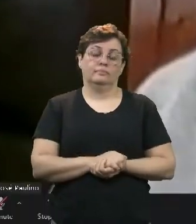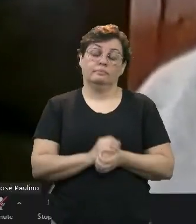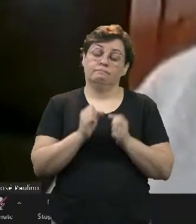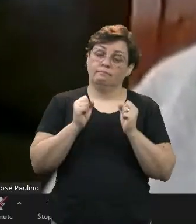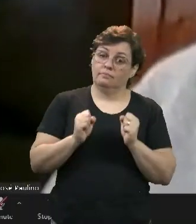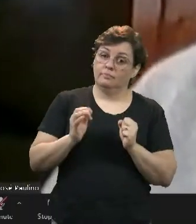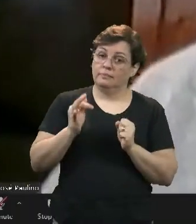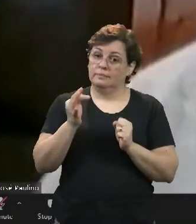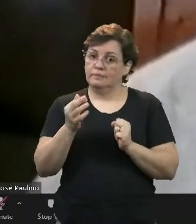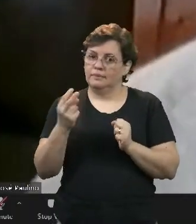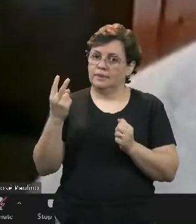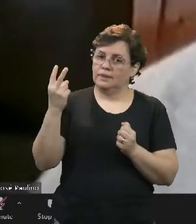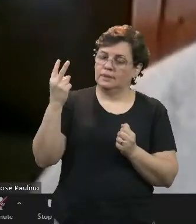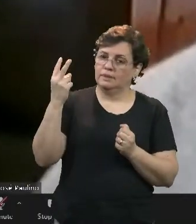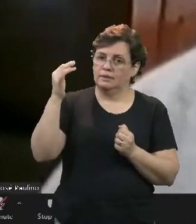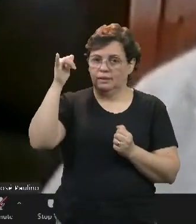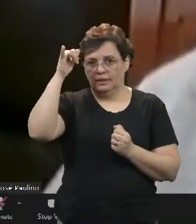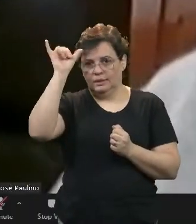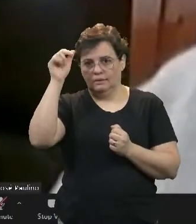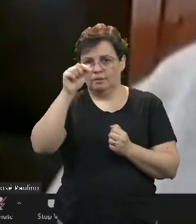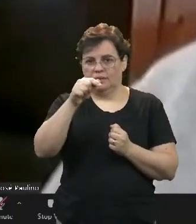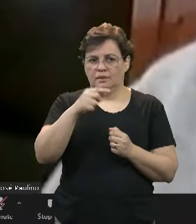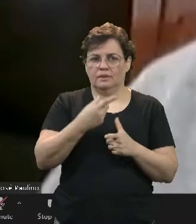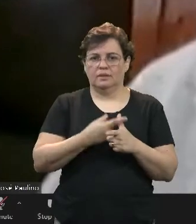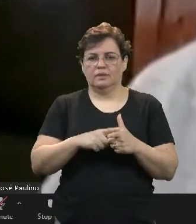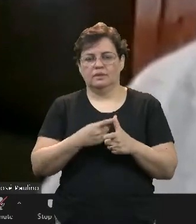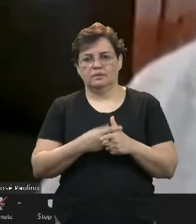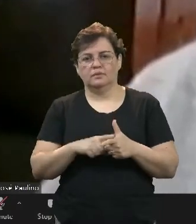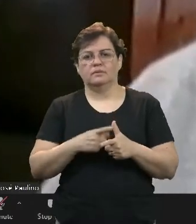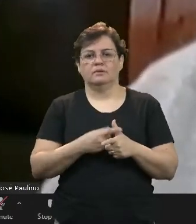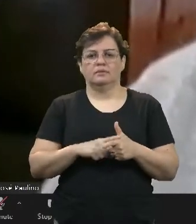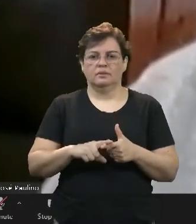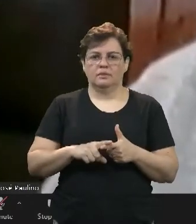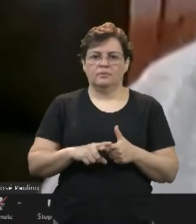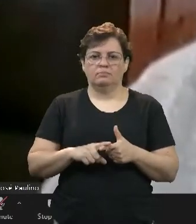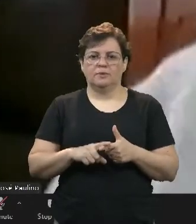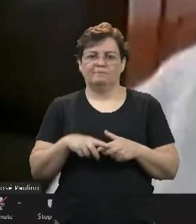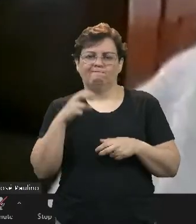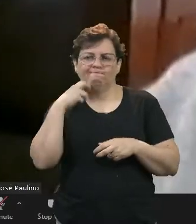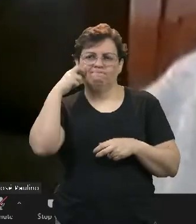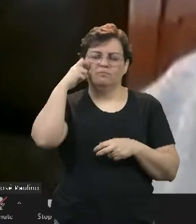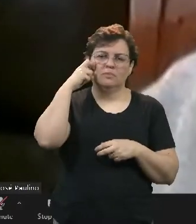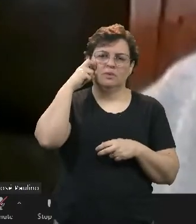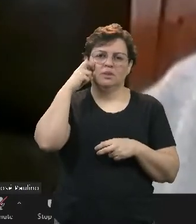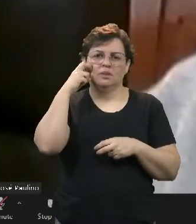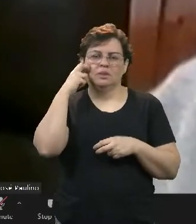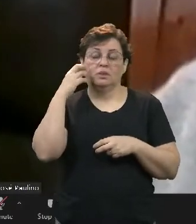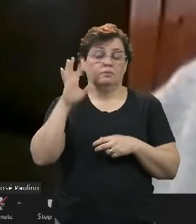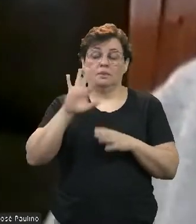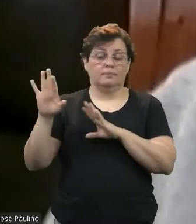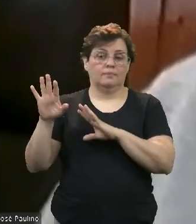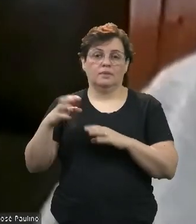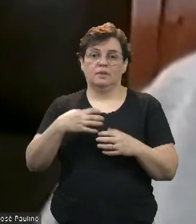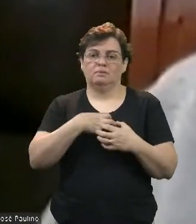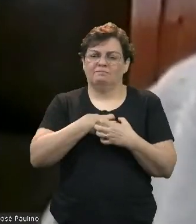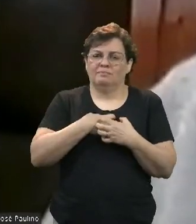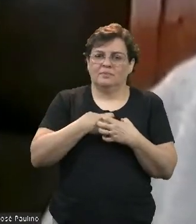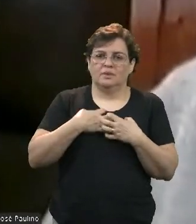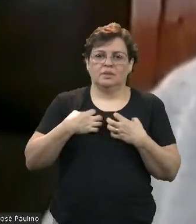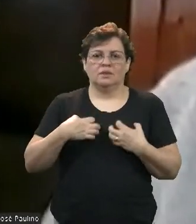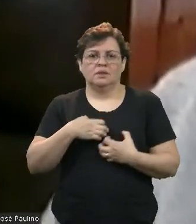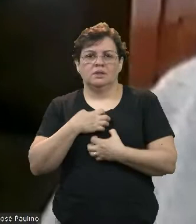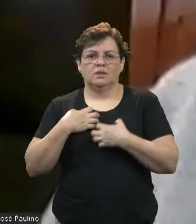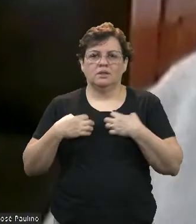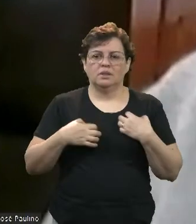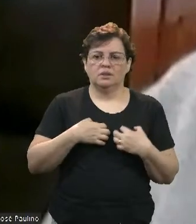ter até evitado essa situação que acabou constrangendo todos os servidores, que criou uma expectativa